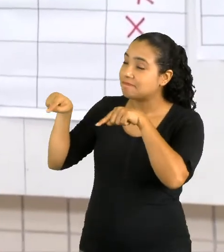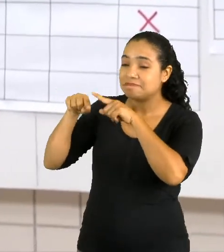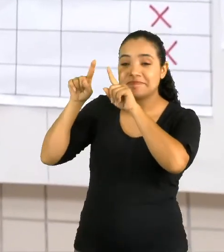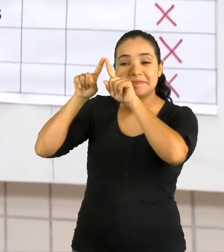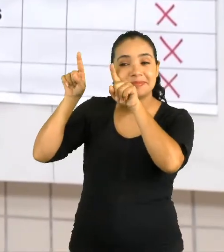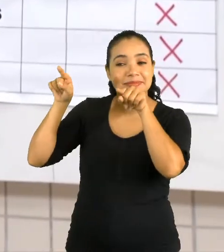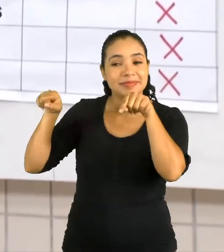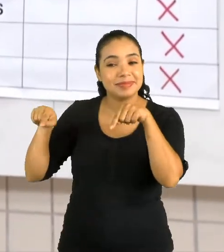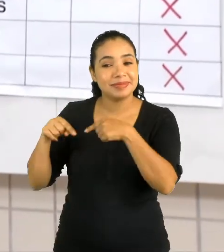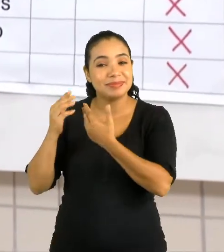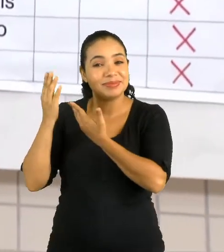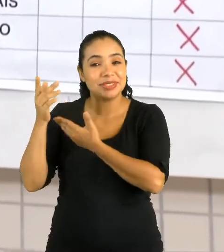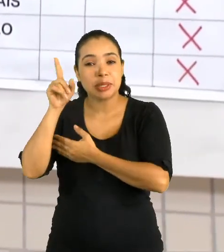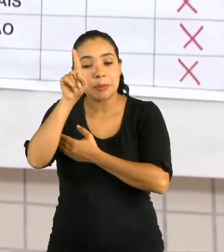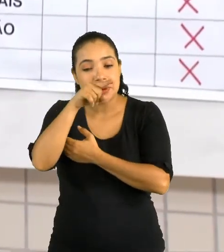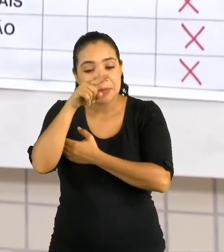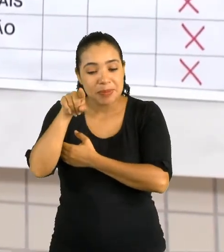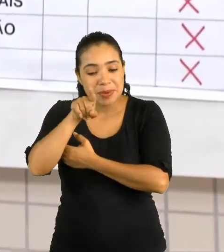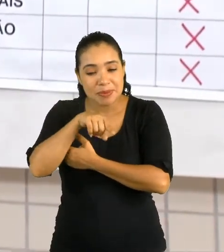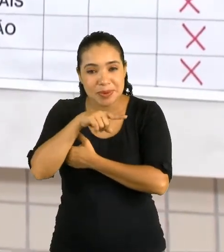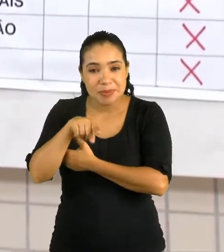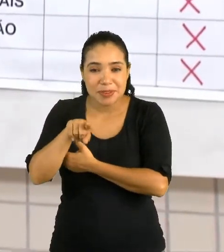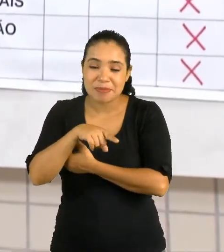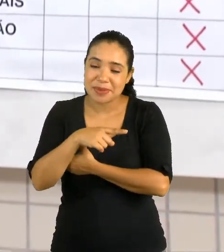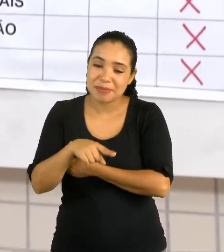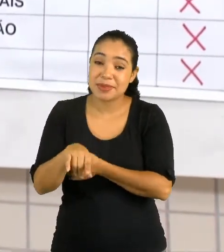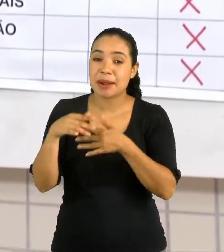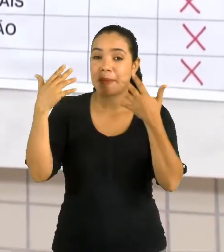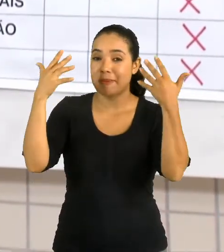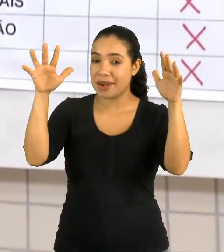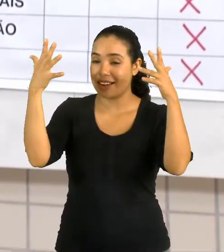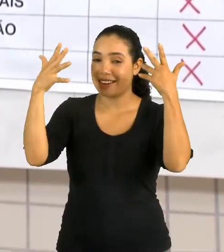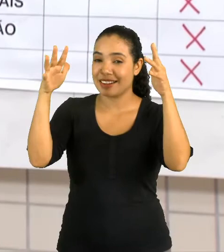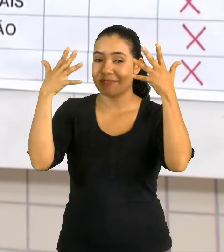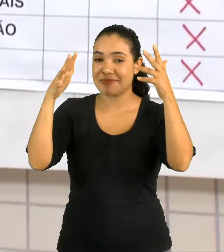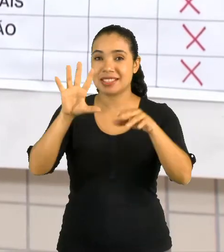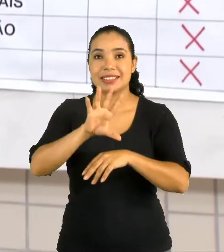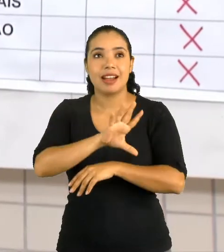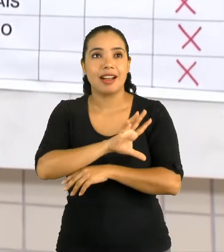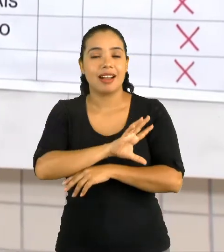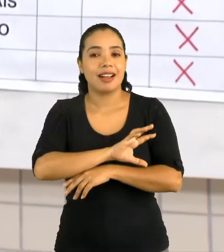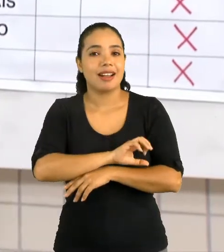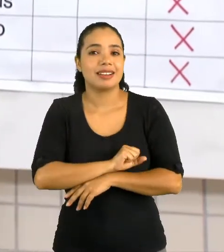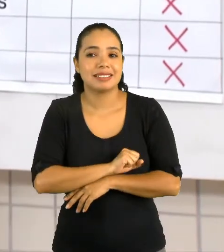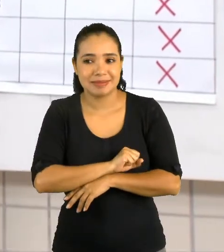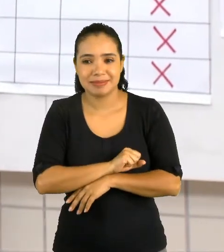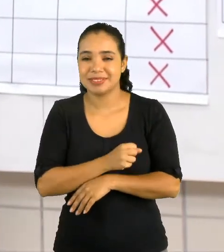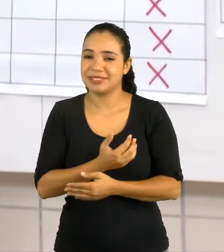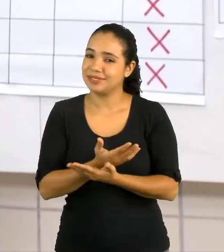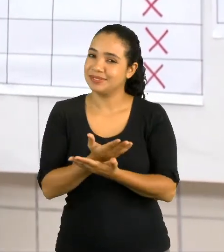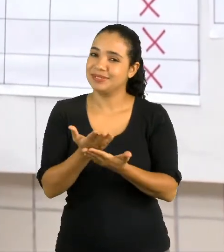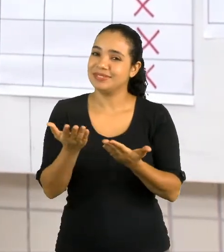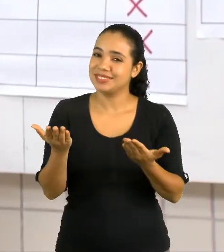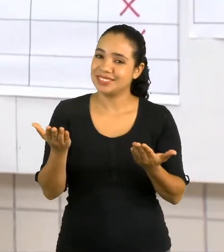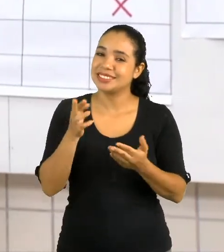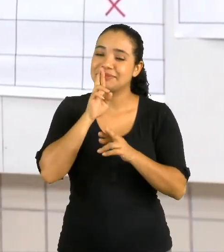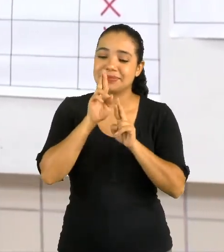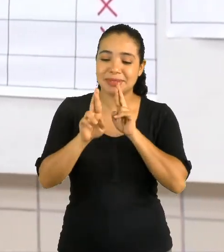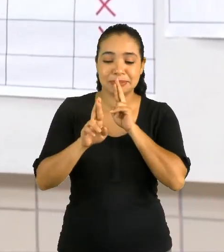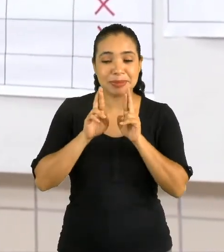tabela toda marcada. Parabéns. Estou amando a participação de vocês. Vocês são